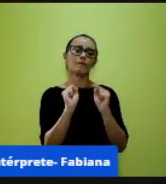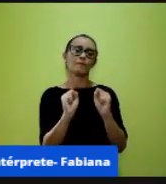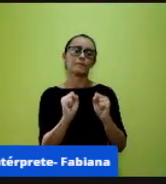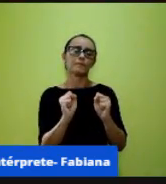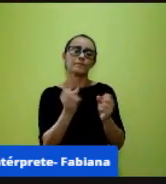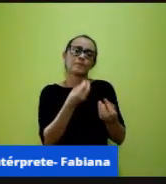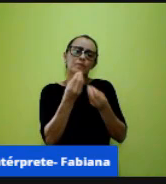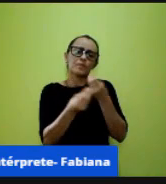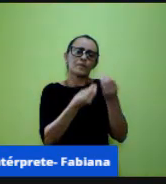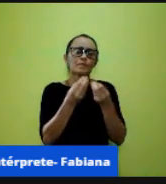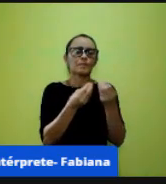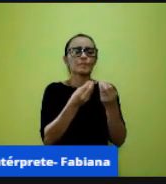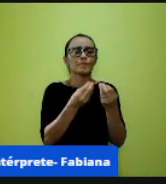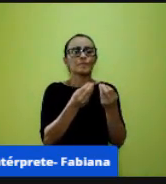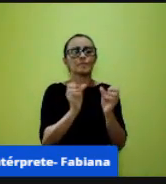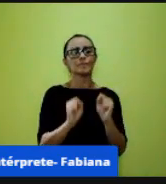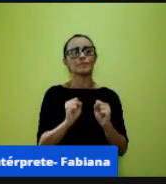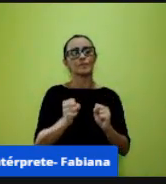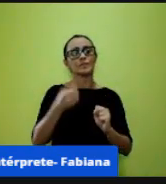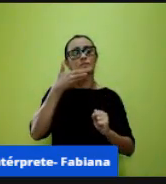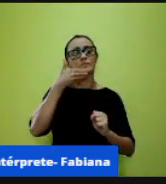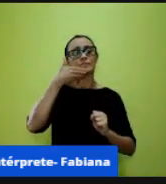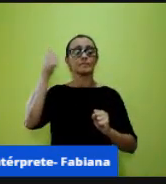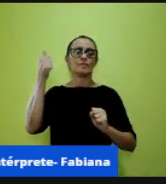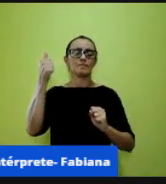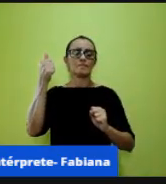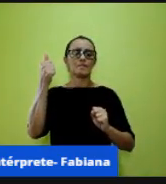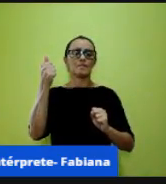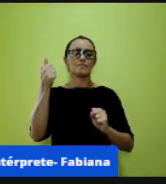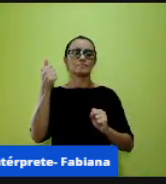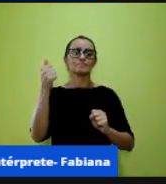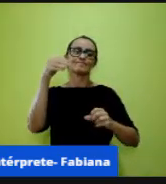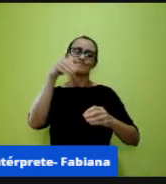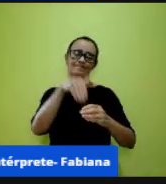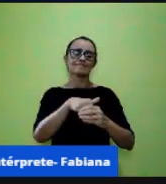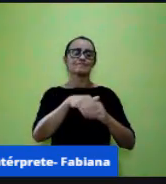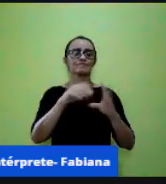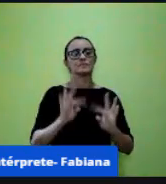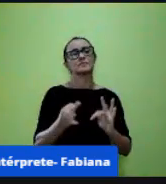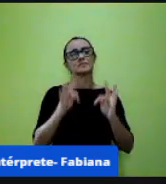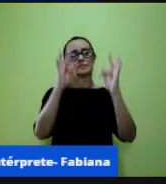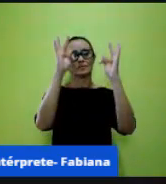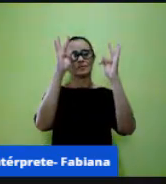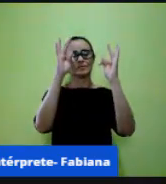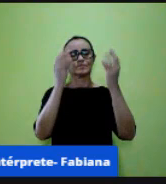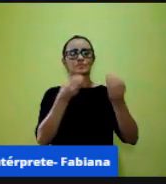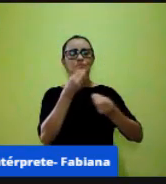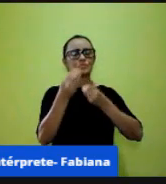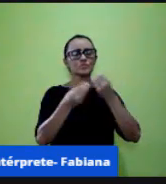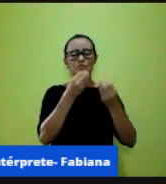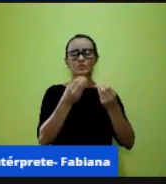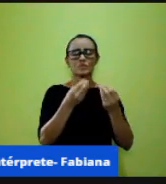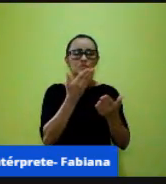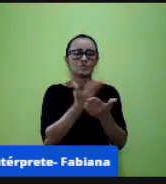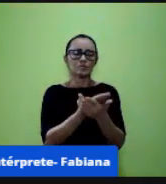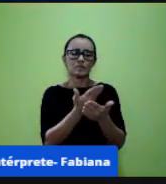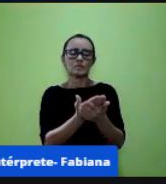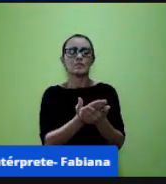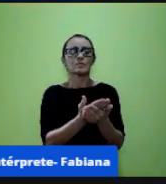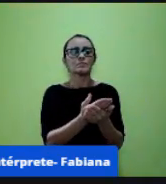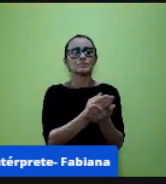a minha prática pedagógica diante do uso dessa tecnologia como fazer uma aula utilizando talvez